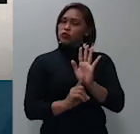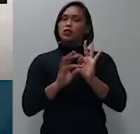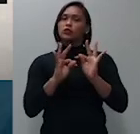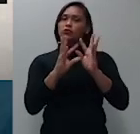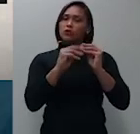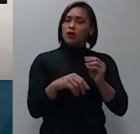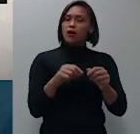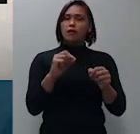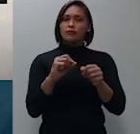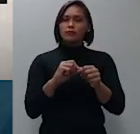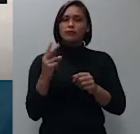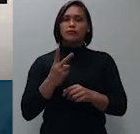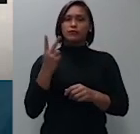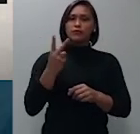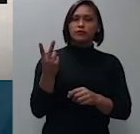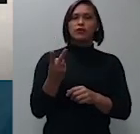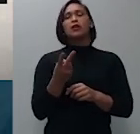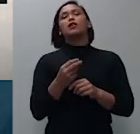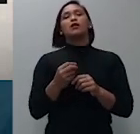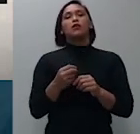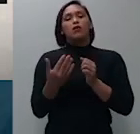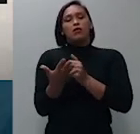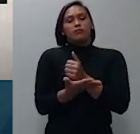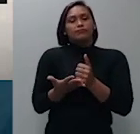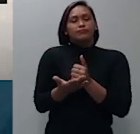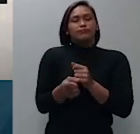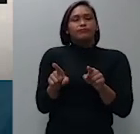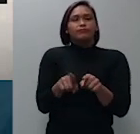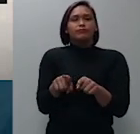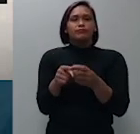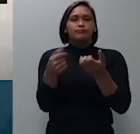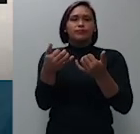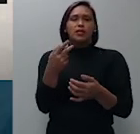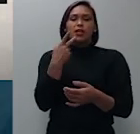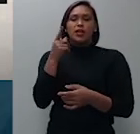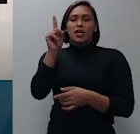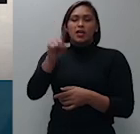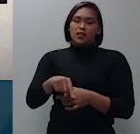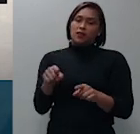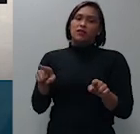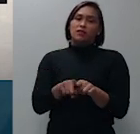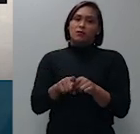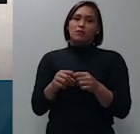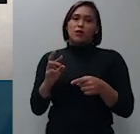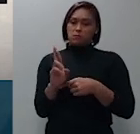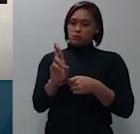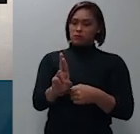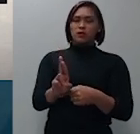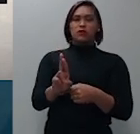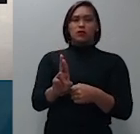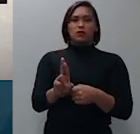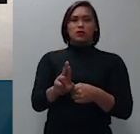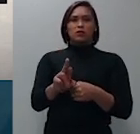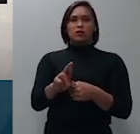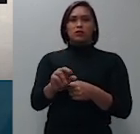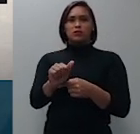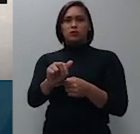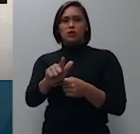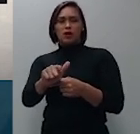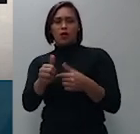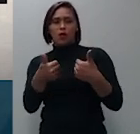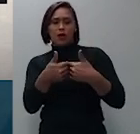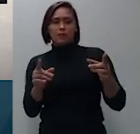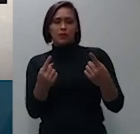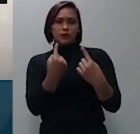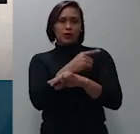totalmente desarrazoados de sua vez o ministro Raul Araújo abriu divergência no que foi acompanhado pelo